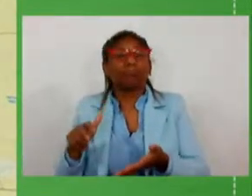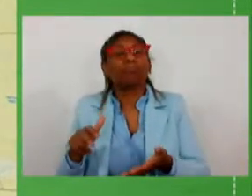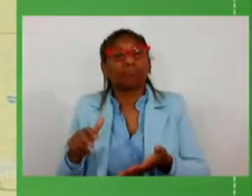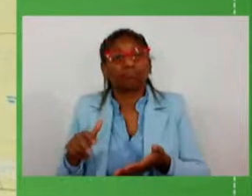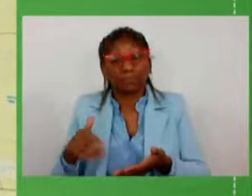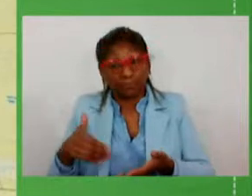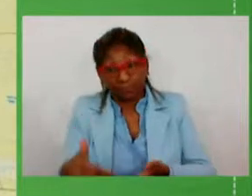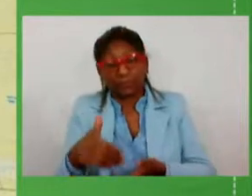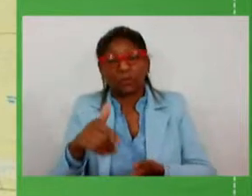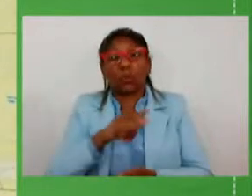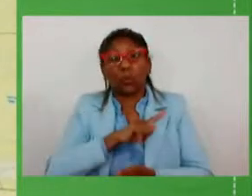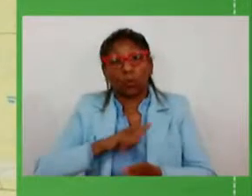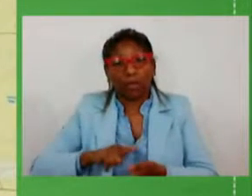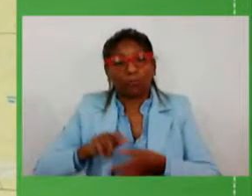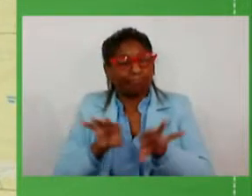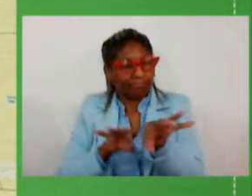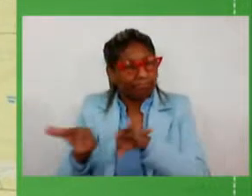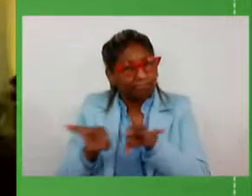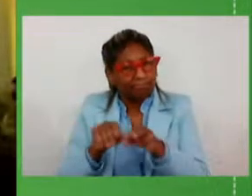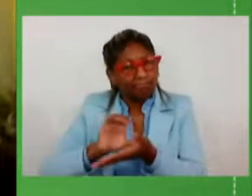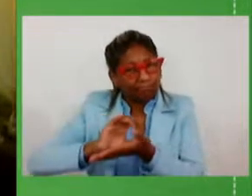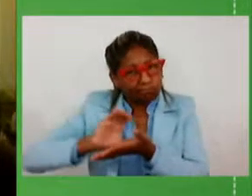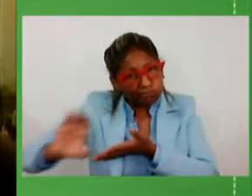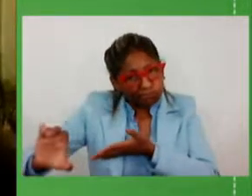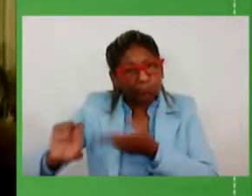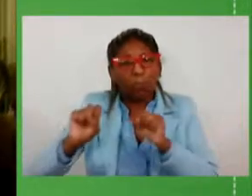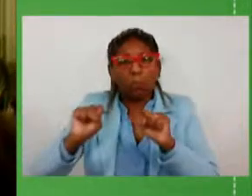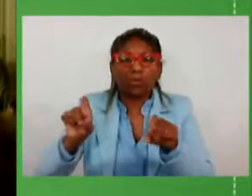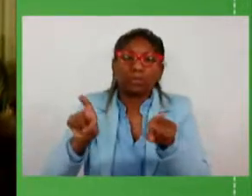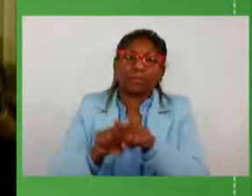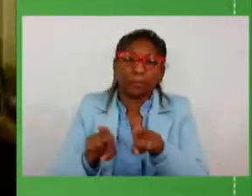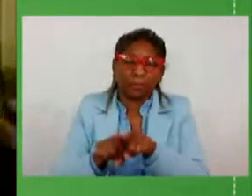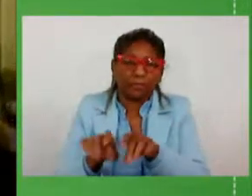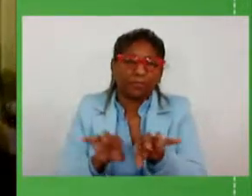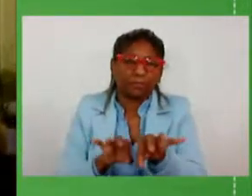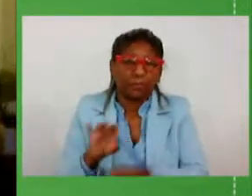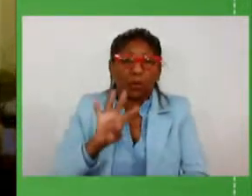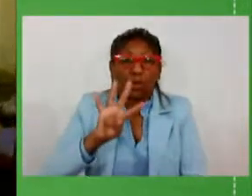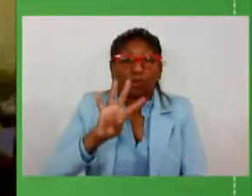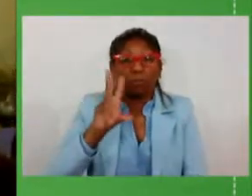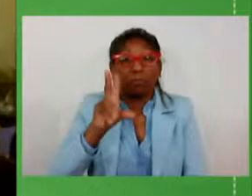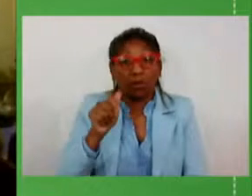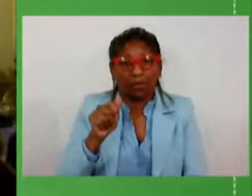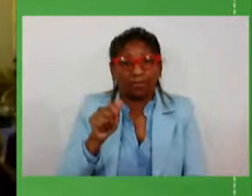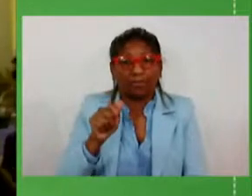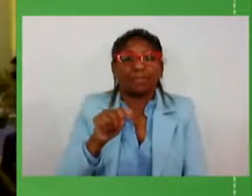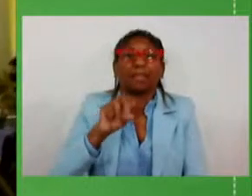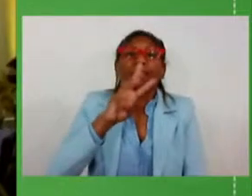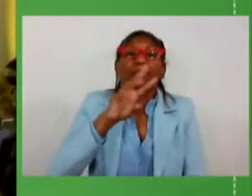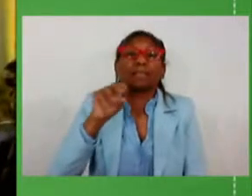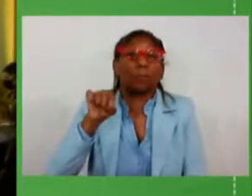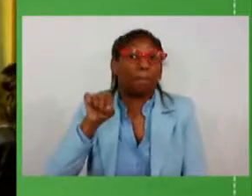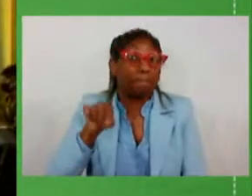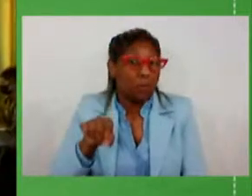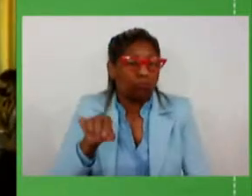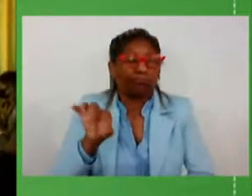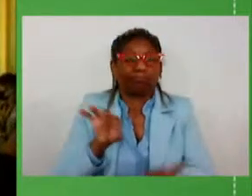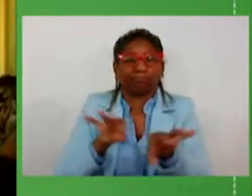viabilize também outras fontes de recursos então estamos investindo 4 milhões e 300 mil reais na atualização